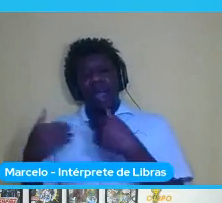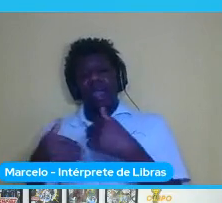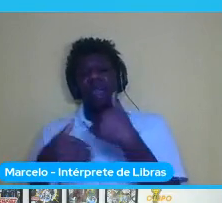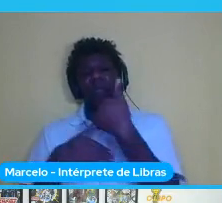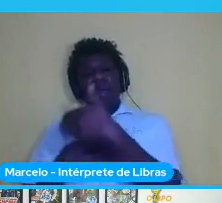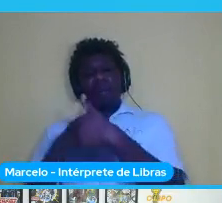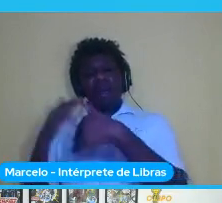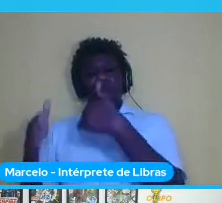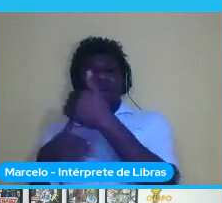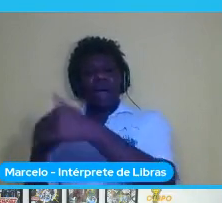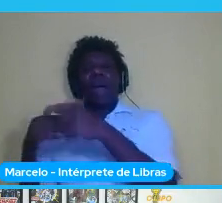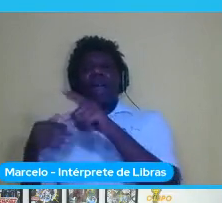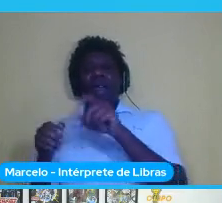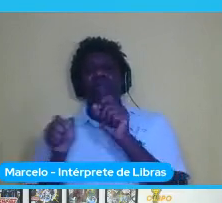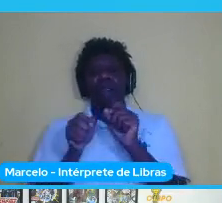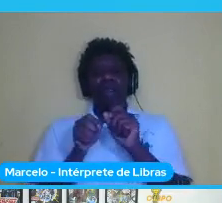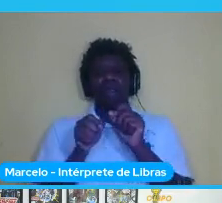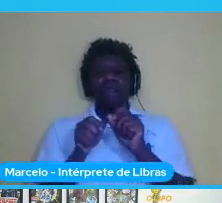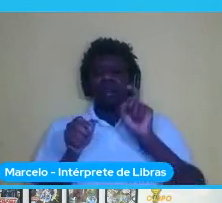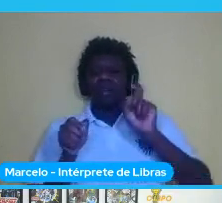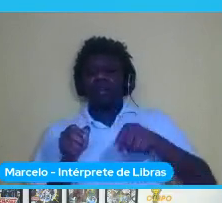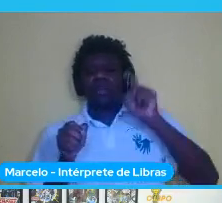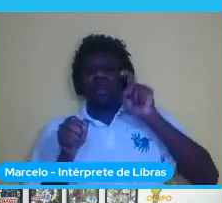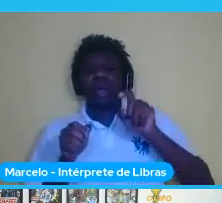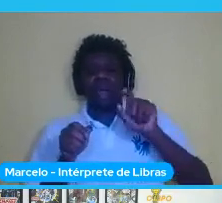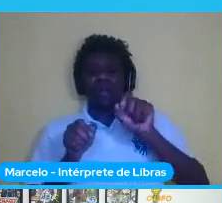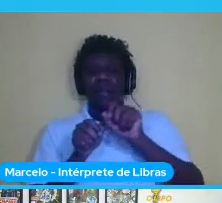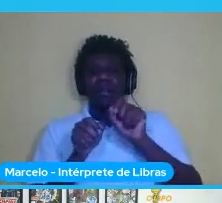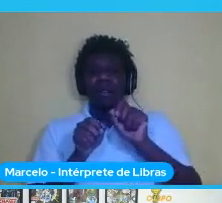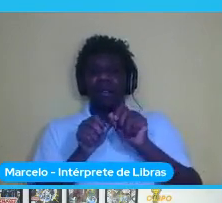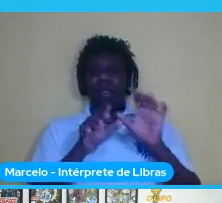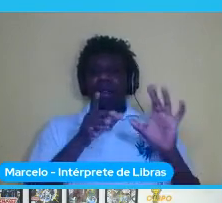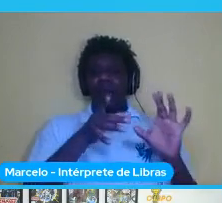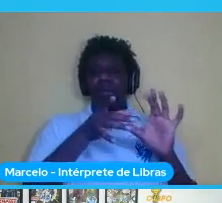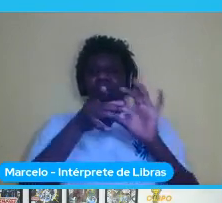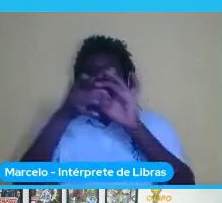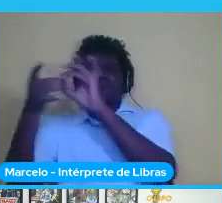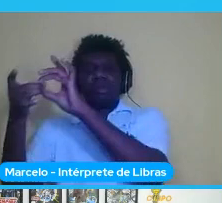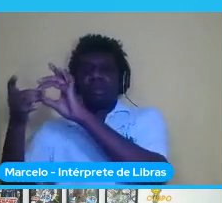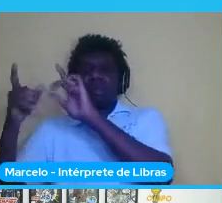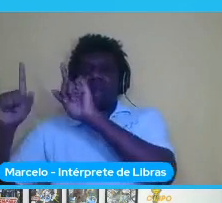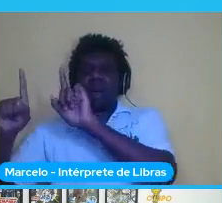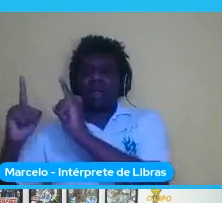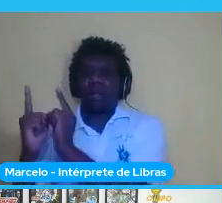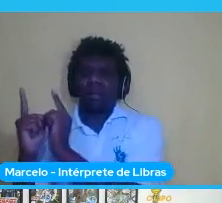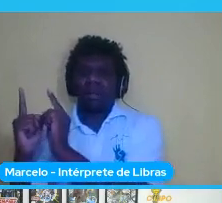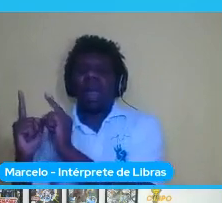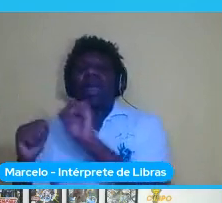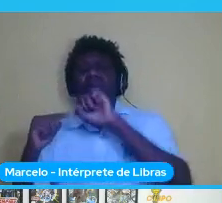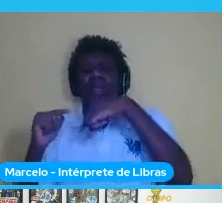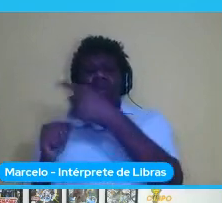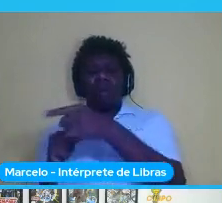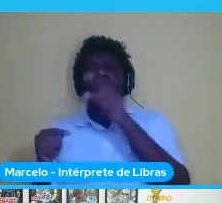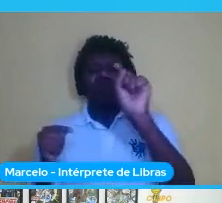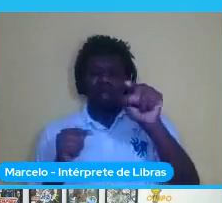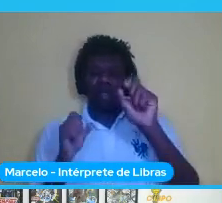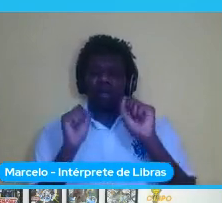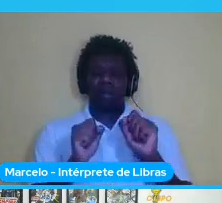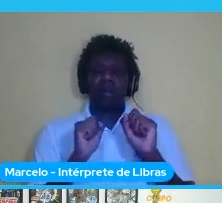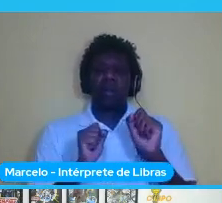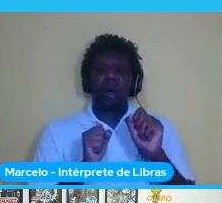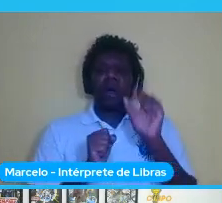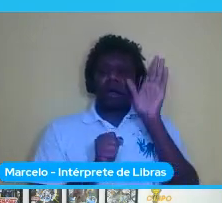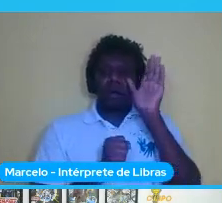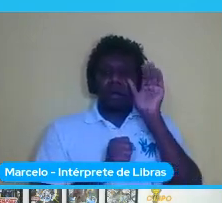gerando o future map desse carinha aqui então vocês podem ver depois como é que funciona as funções de